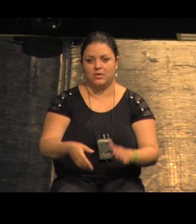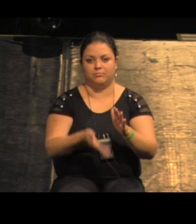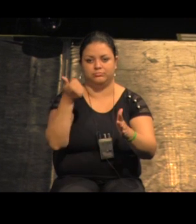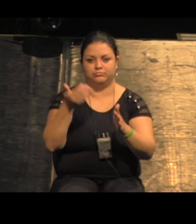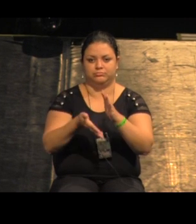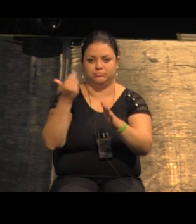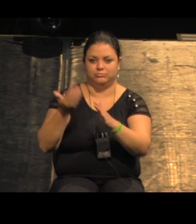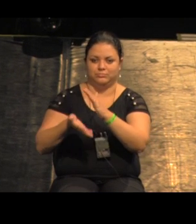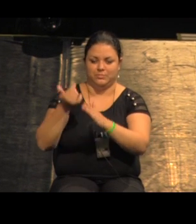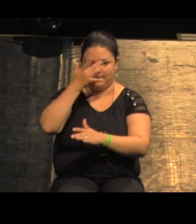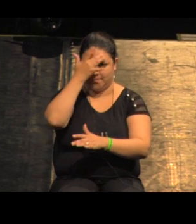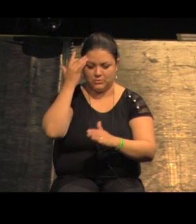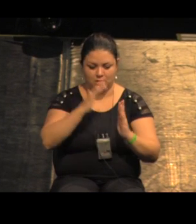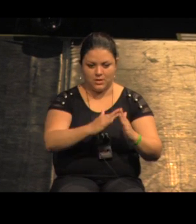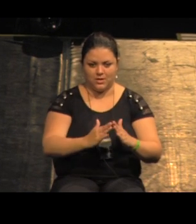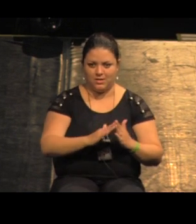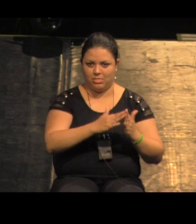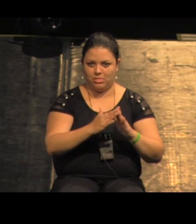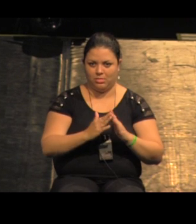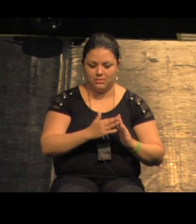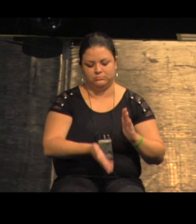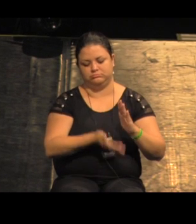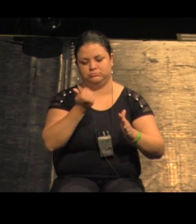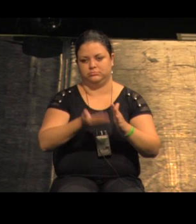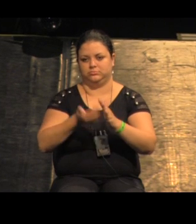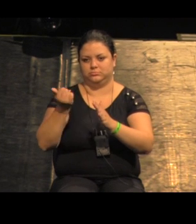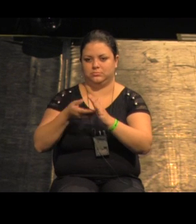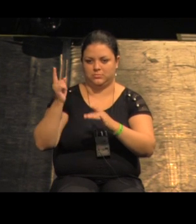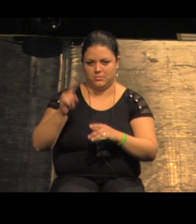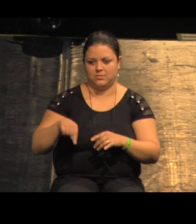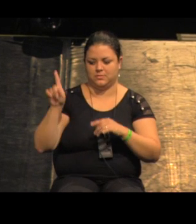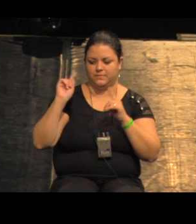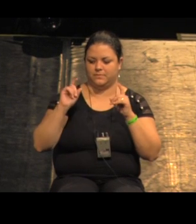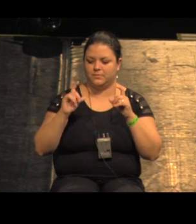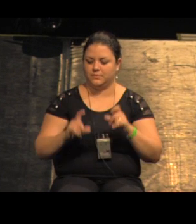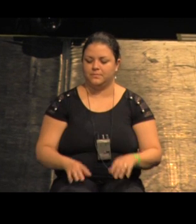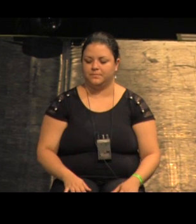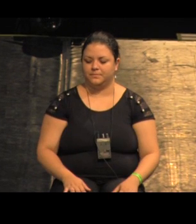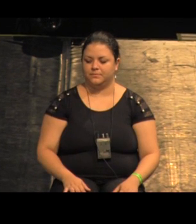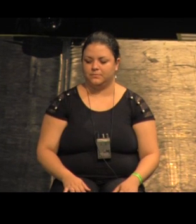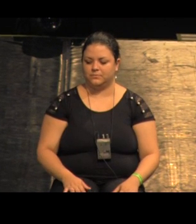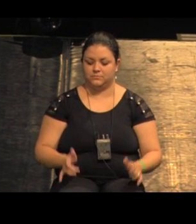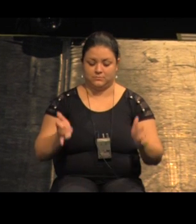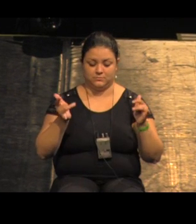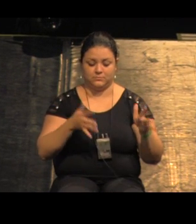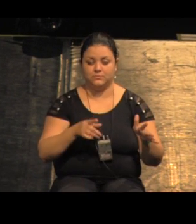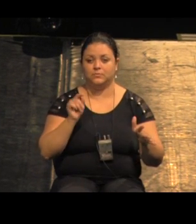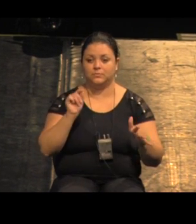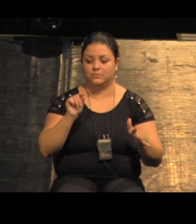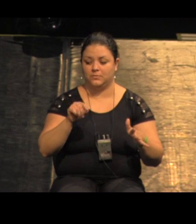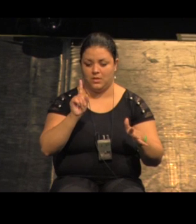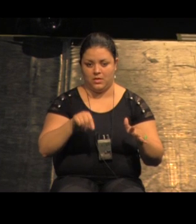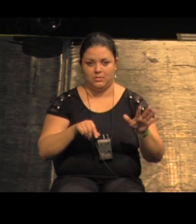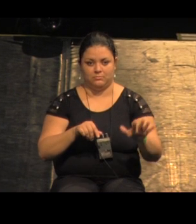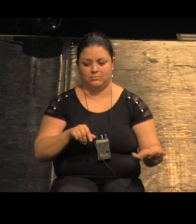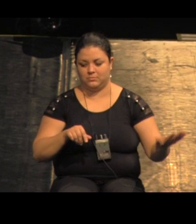as 250 famílias antes que a gente entrasse no projeto então o que resta de favela é essa